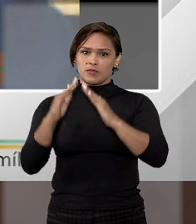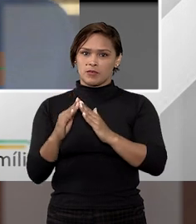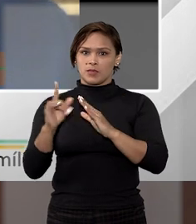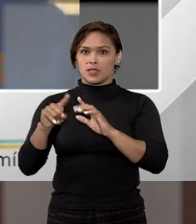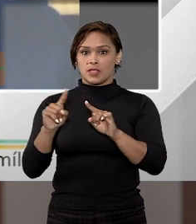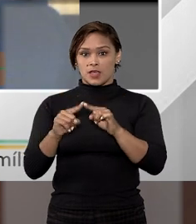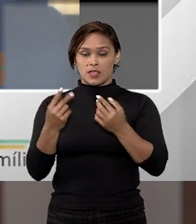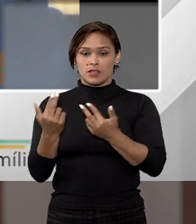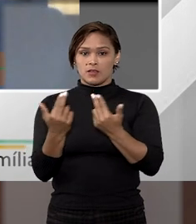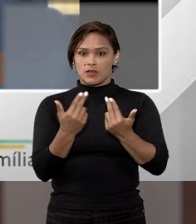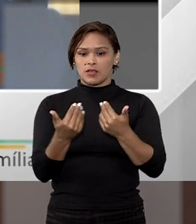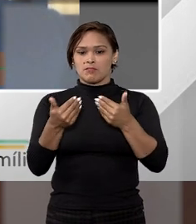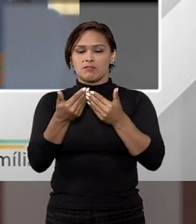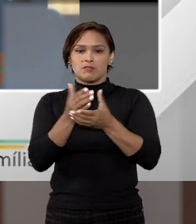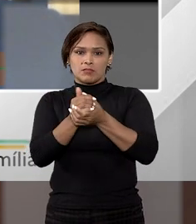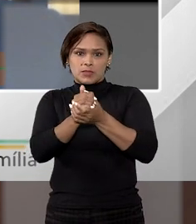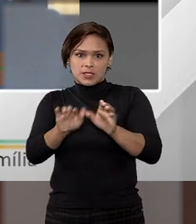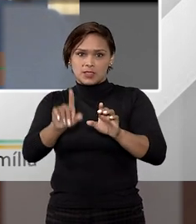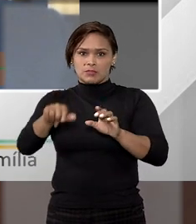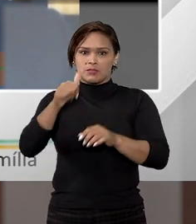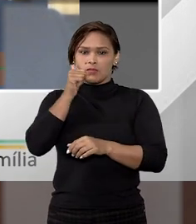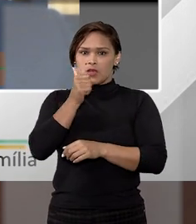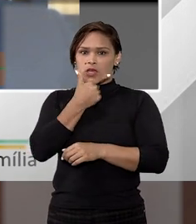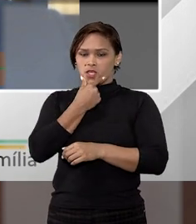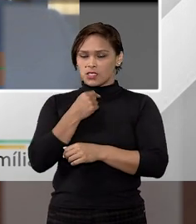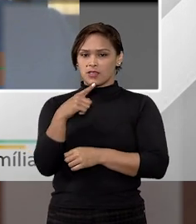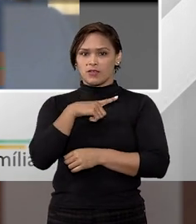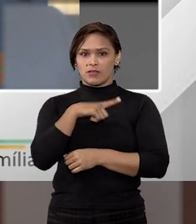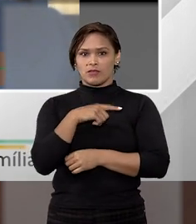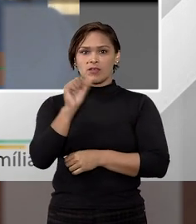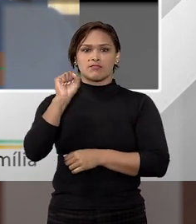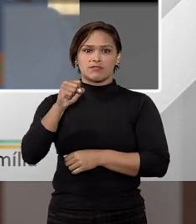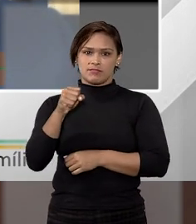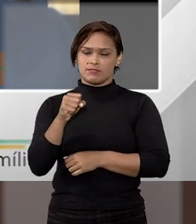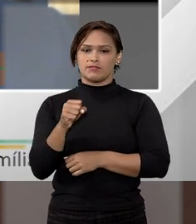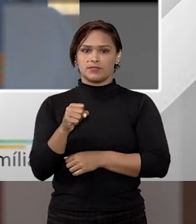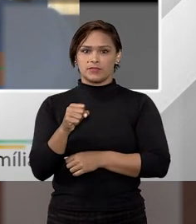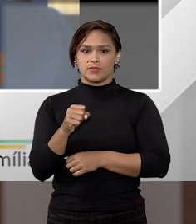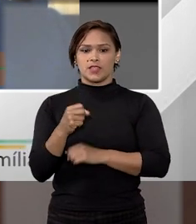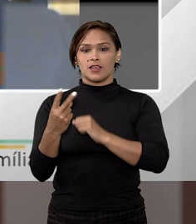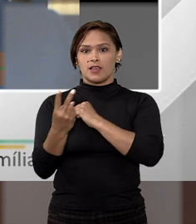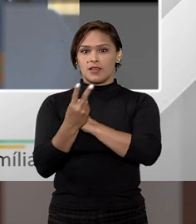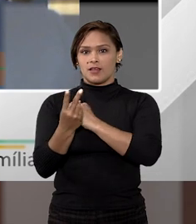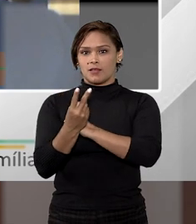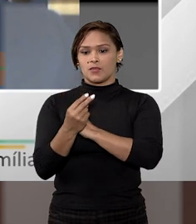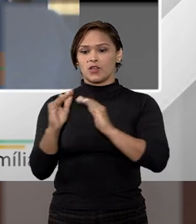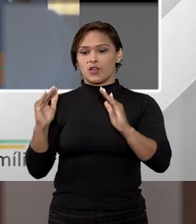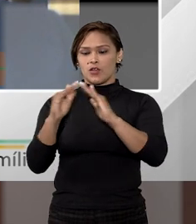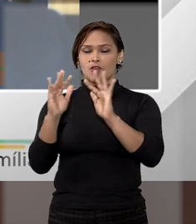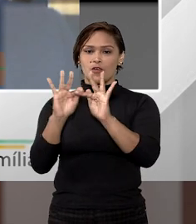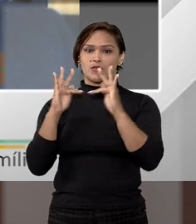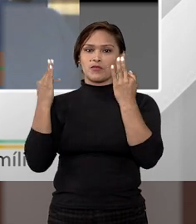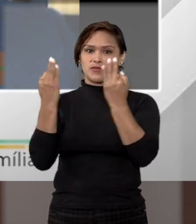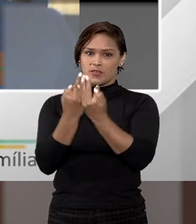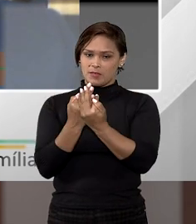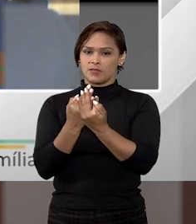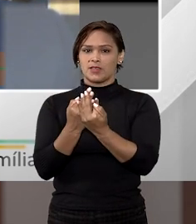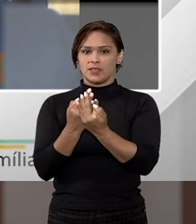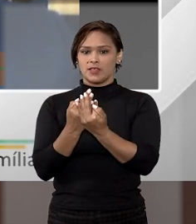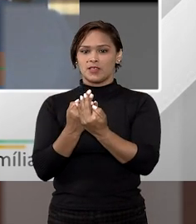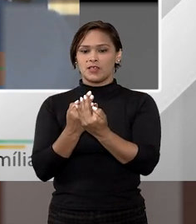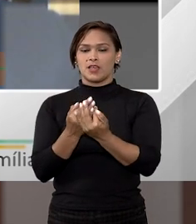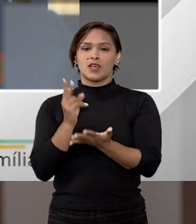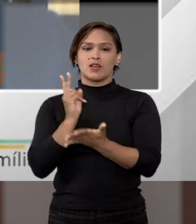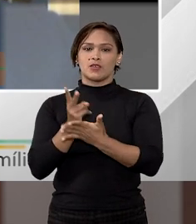Portanto, mesmo com a separação haverá a proteção do bem de família ela continuar